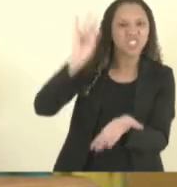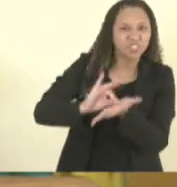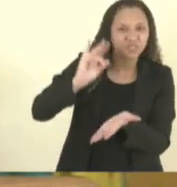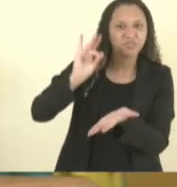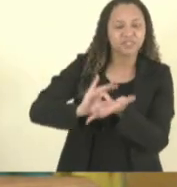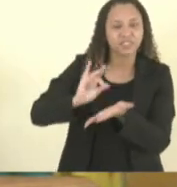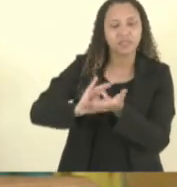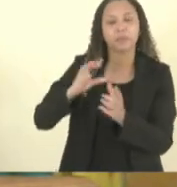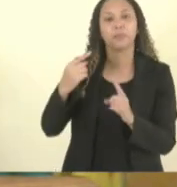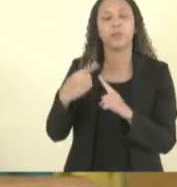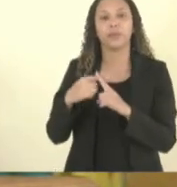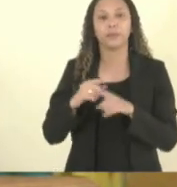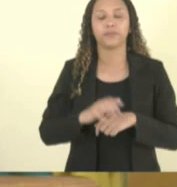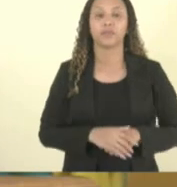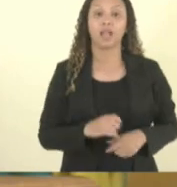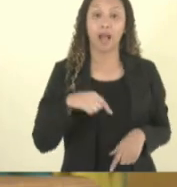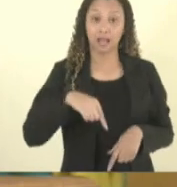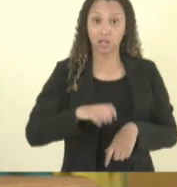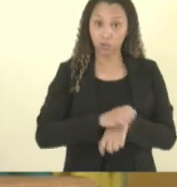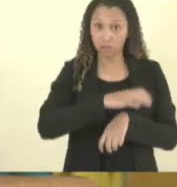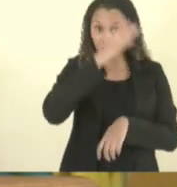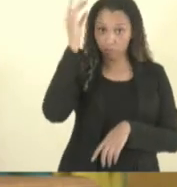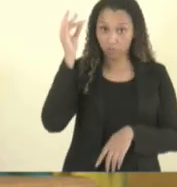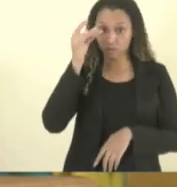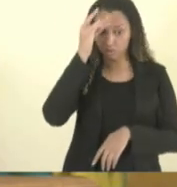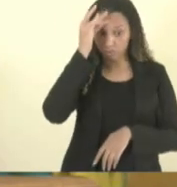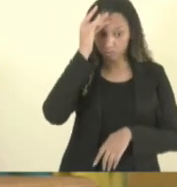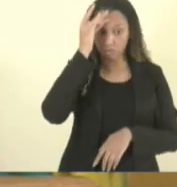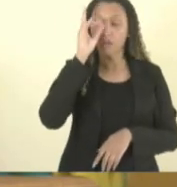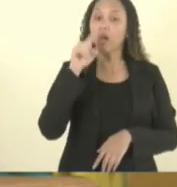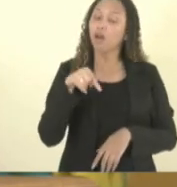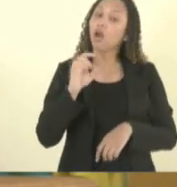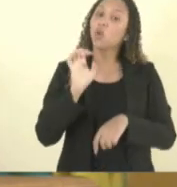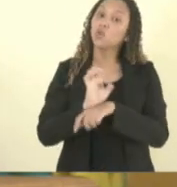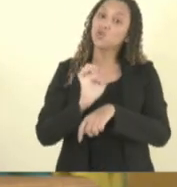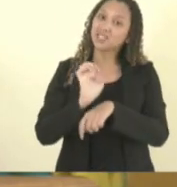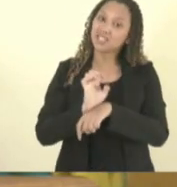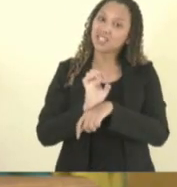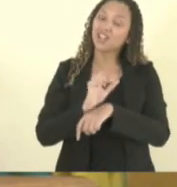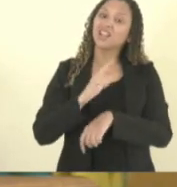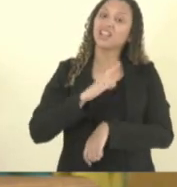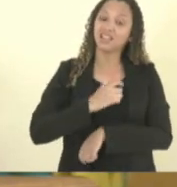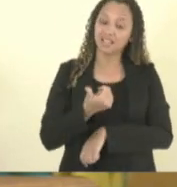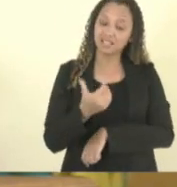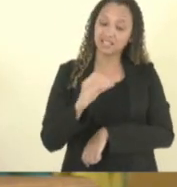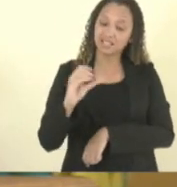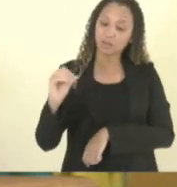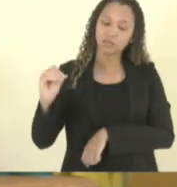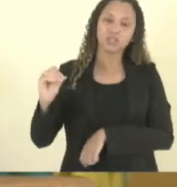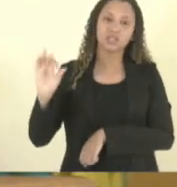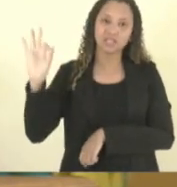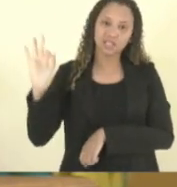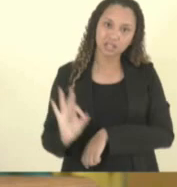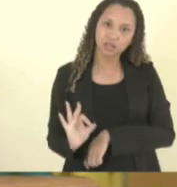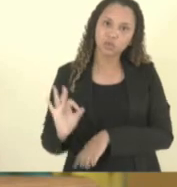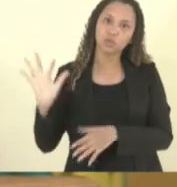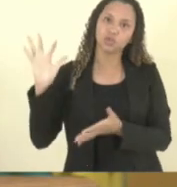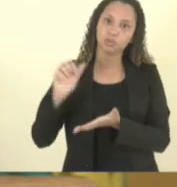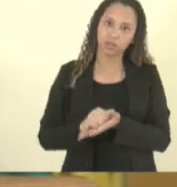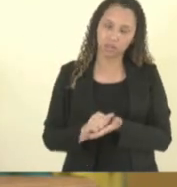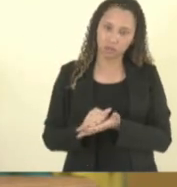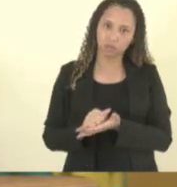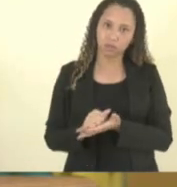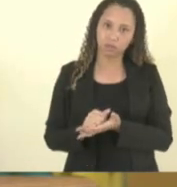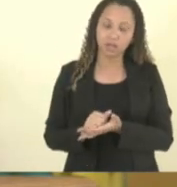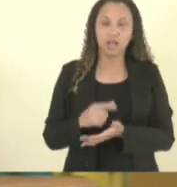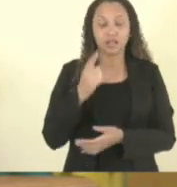porque o estado do Espírito Santo é um estado que tem 100% de matrícula quando a gente olha para